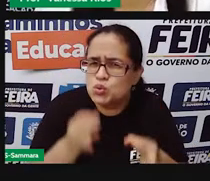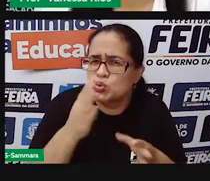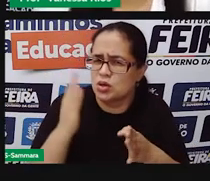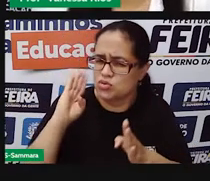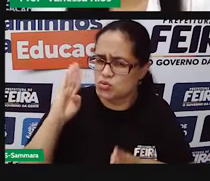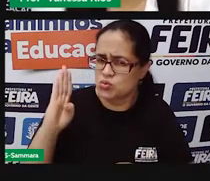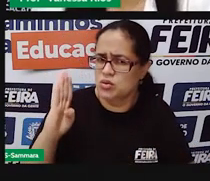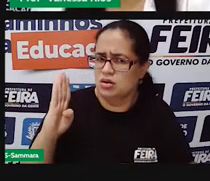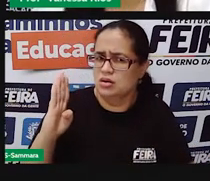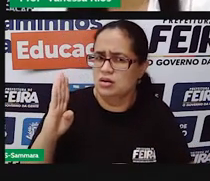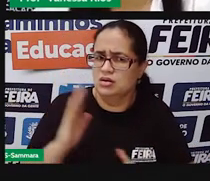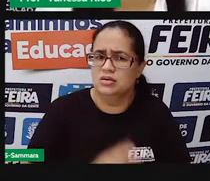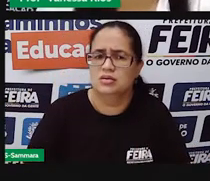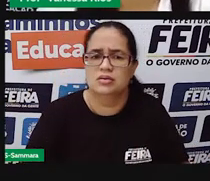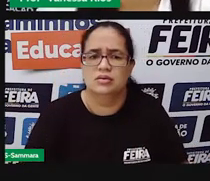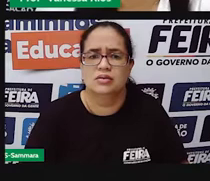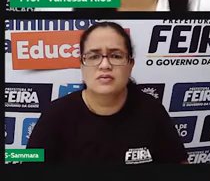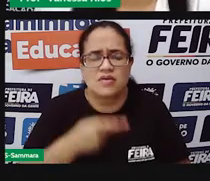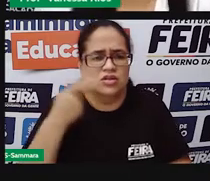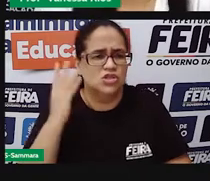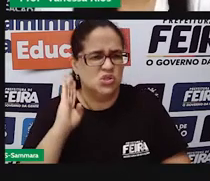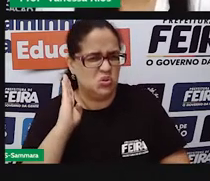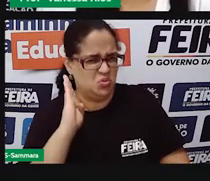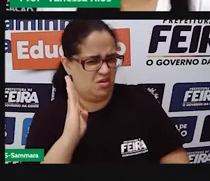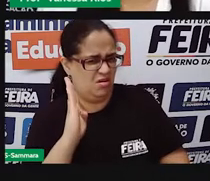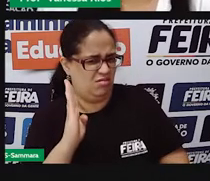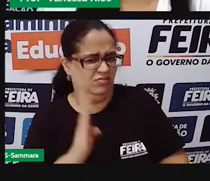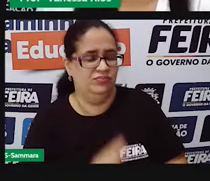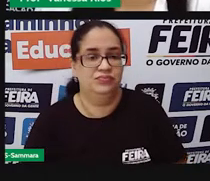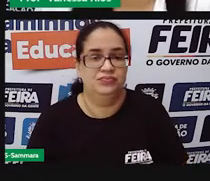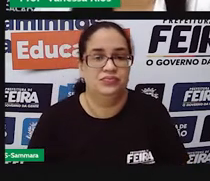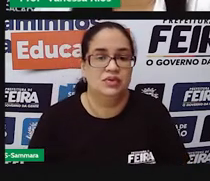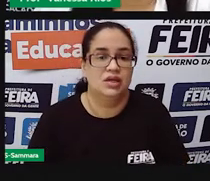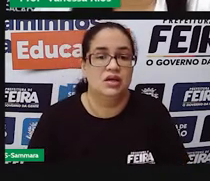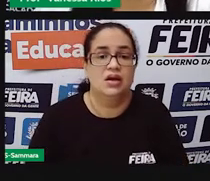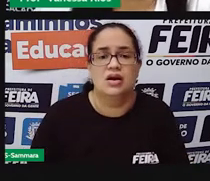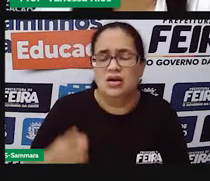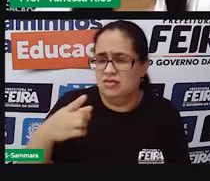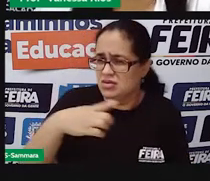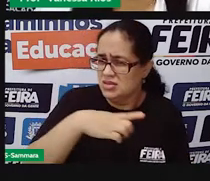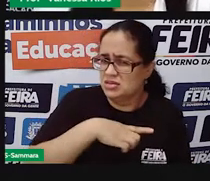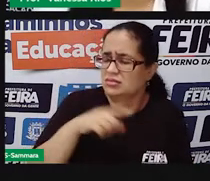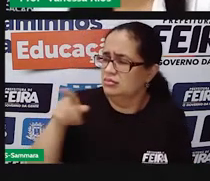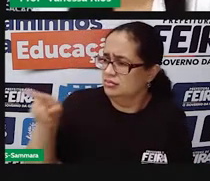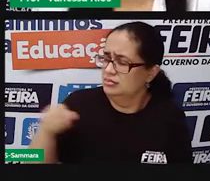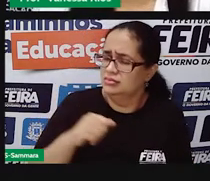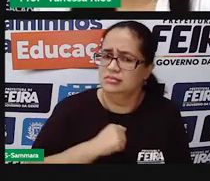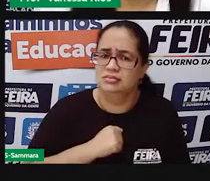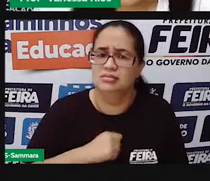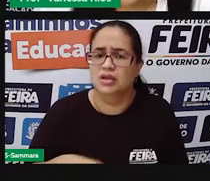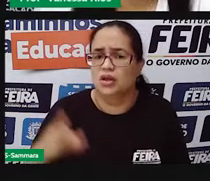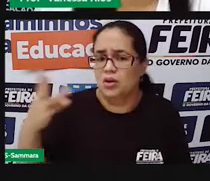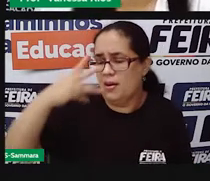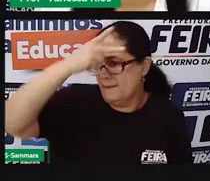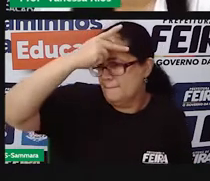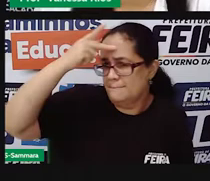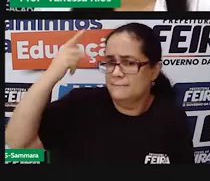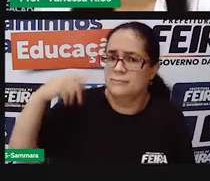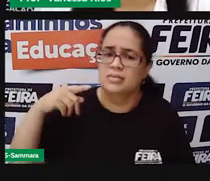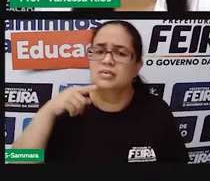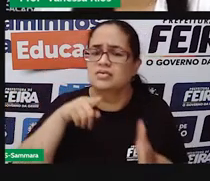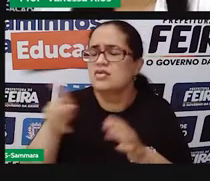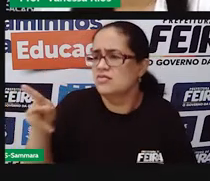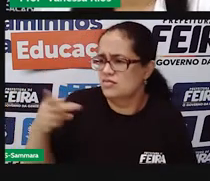o outro, aparentemente um político, diz, né? Jura? E aí, o cidadão, então,